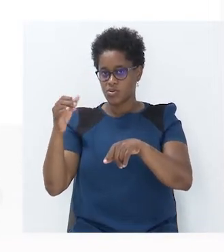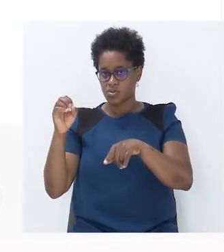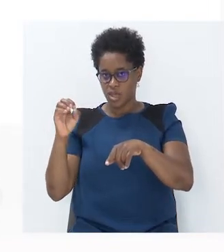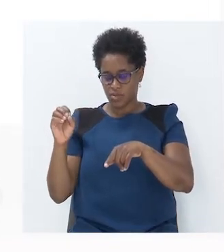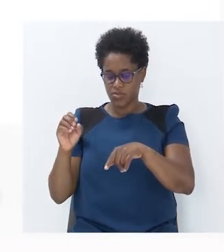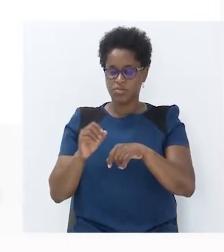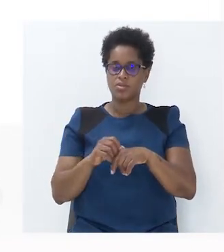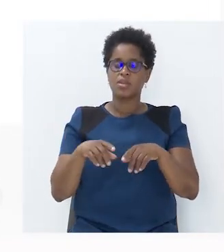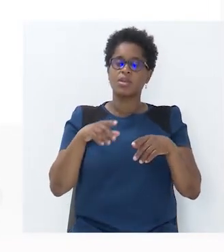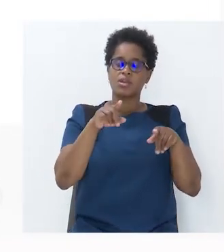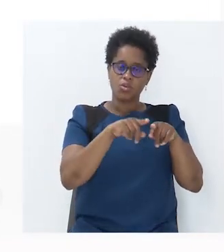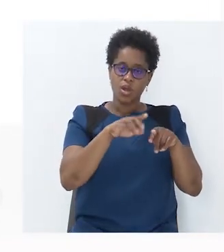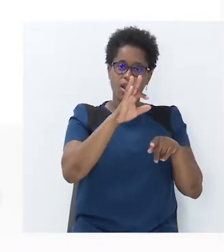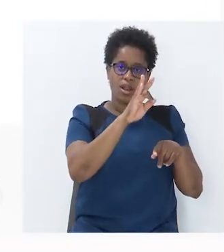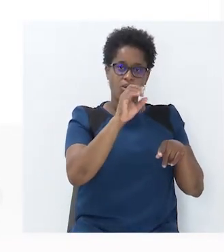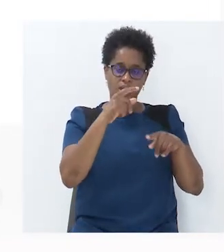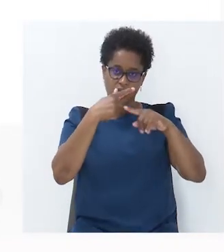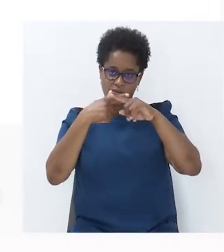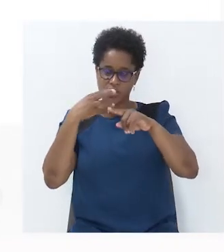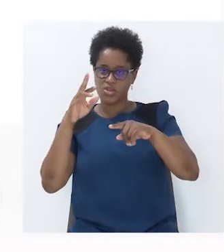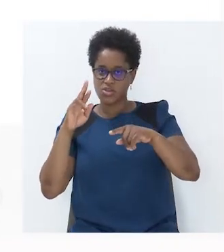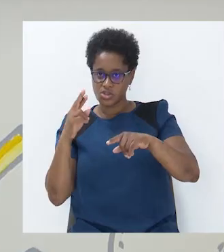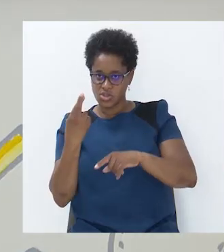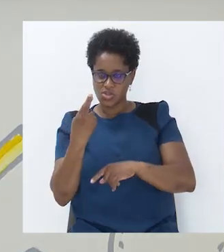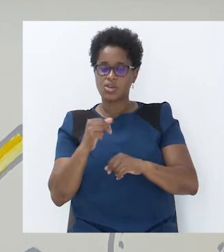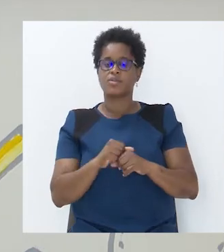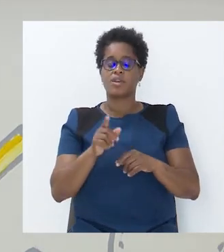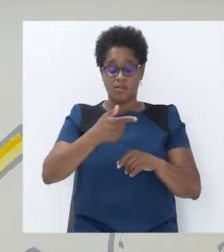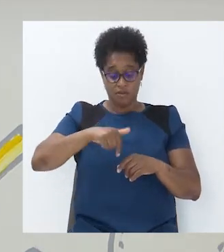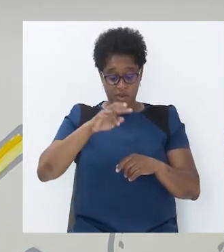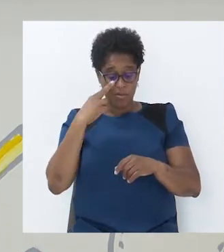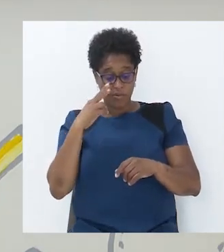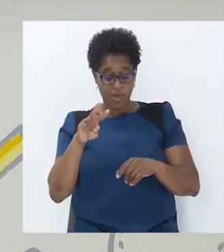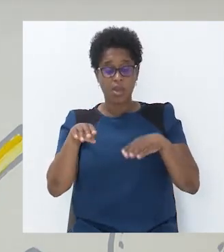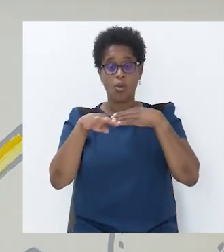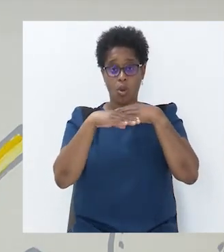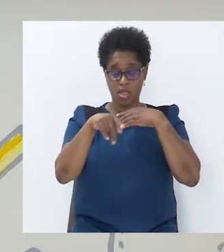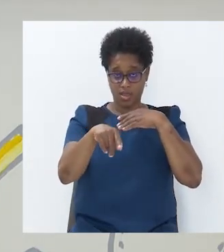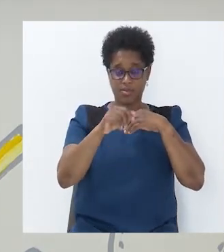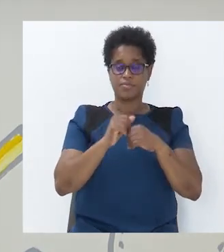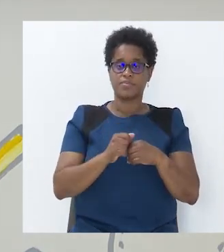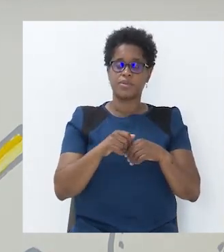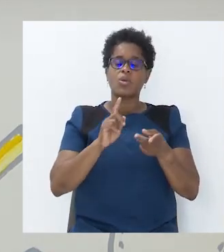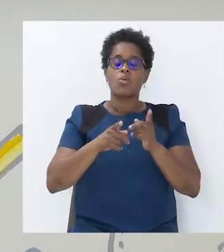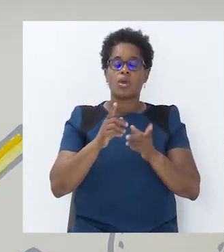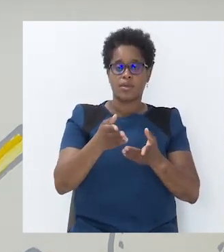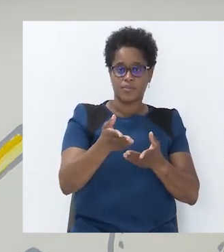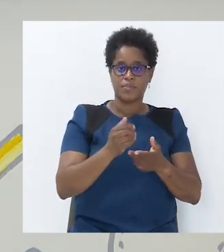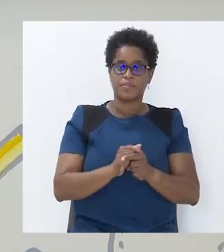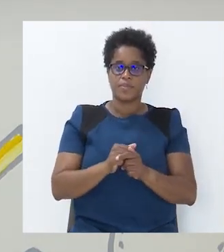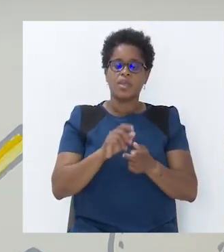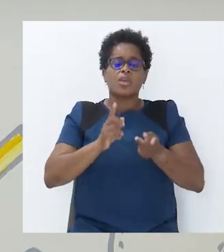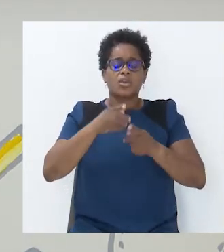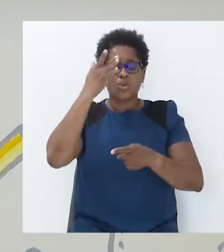40 vezes X. Vamos ler esta igualdade. O que significa que